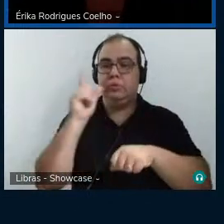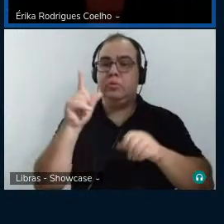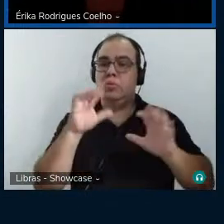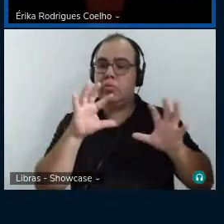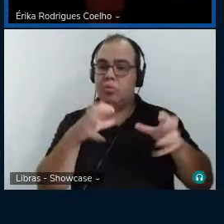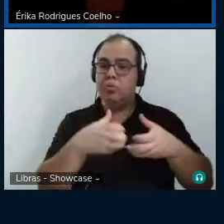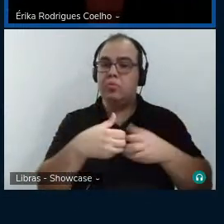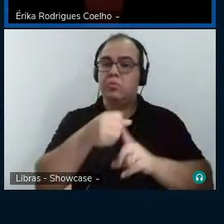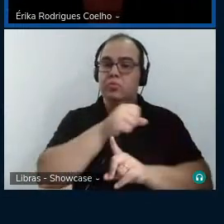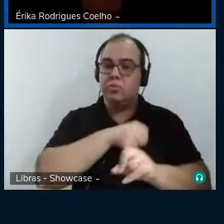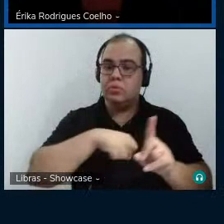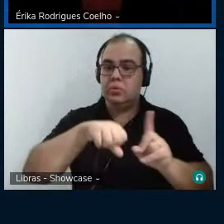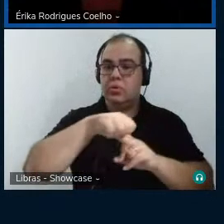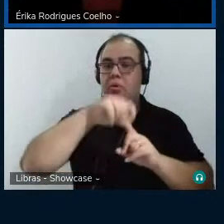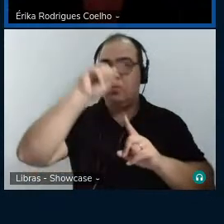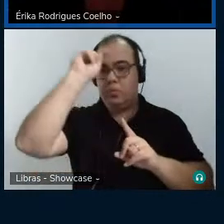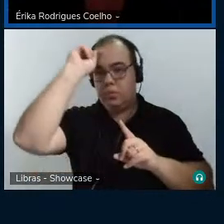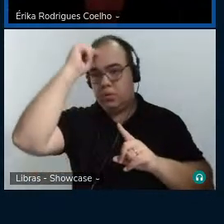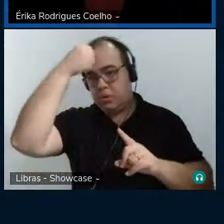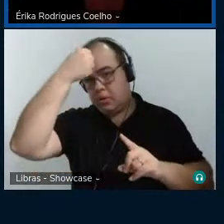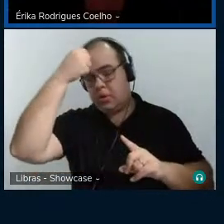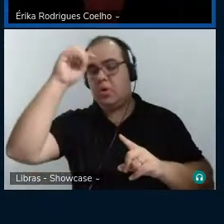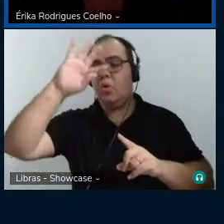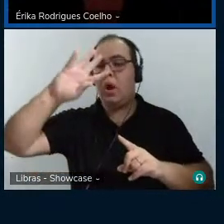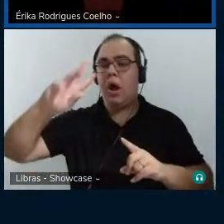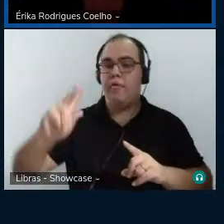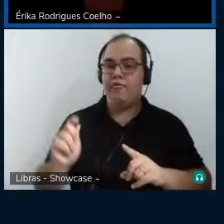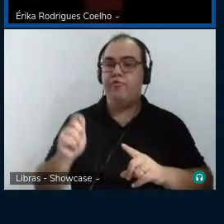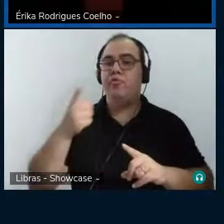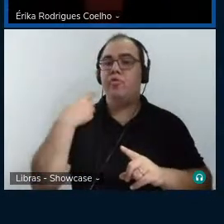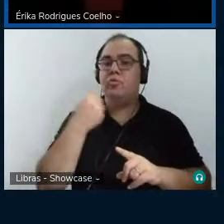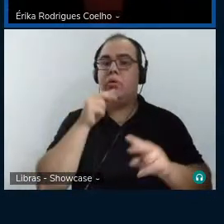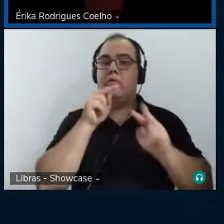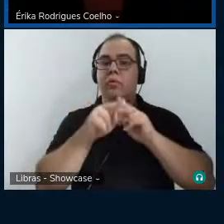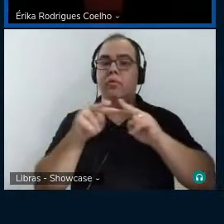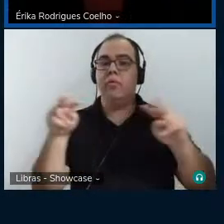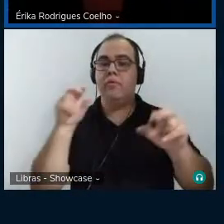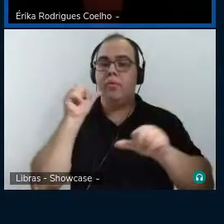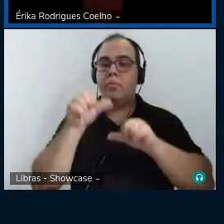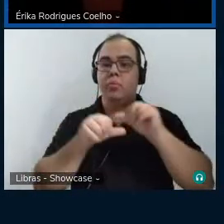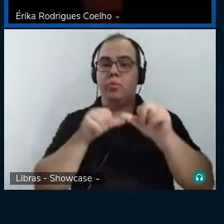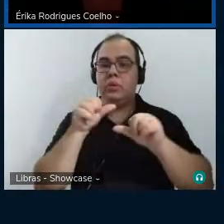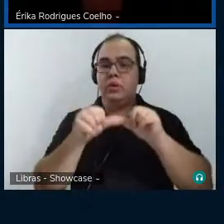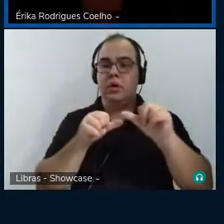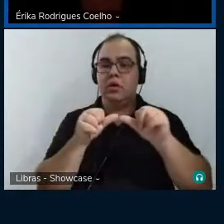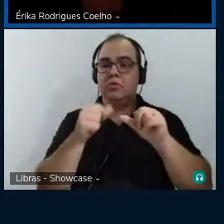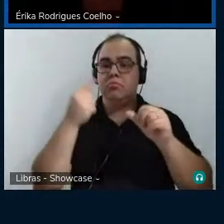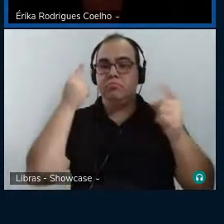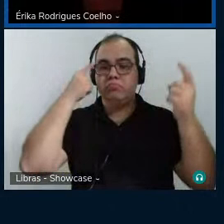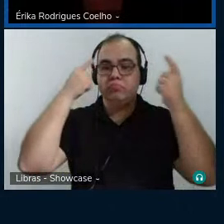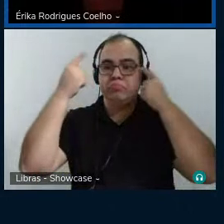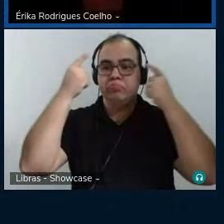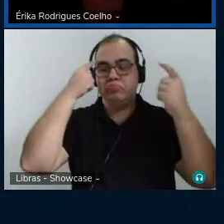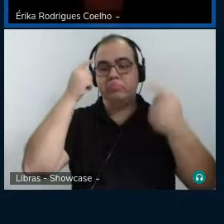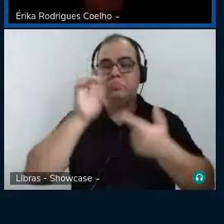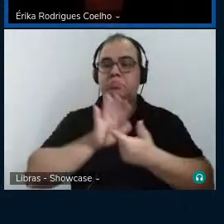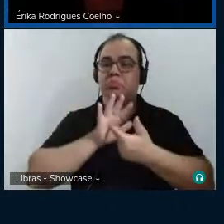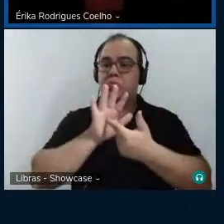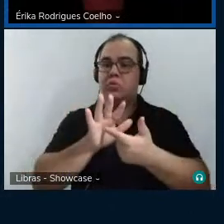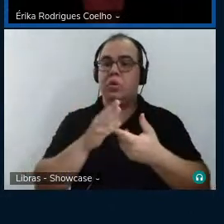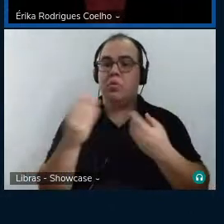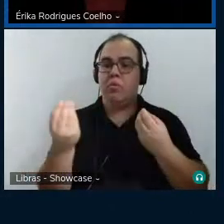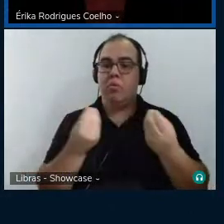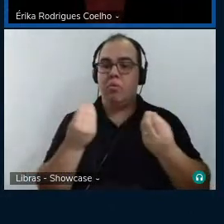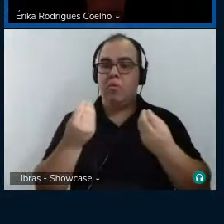social negro afrodescendente, e tem o objetivo de mudanças de paradigmas mostrando as manifestações